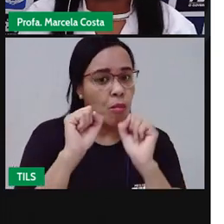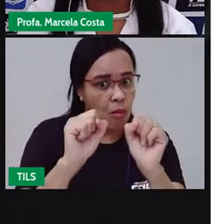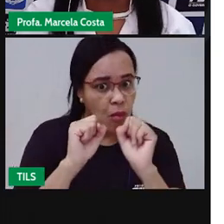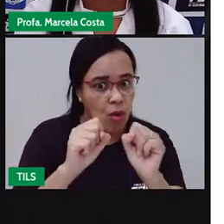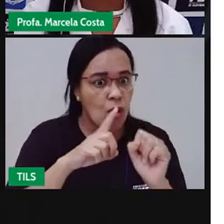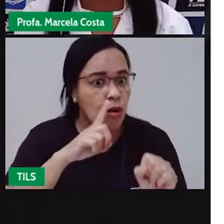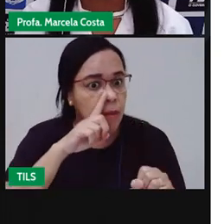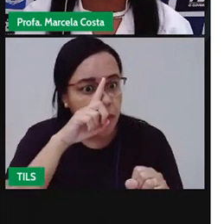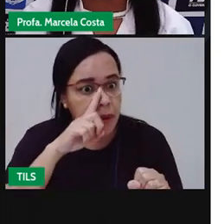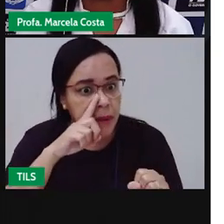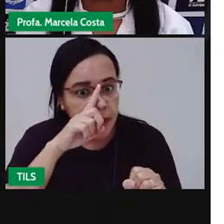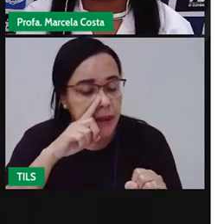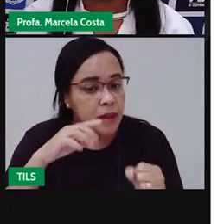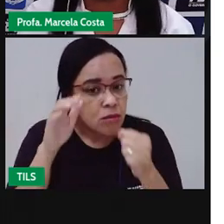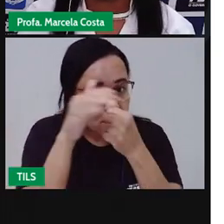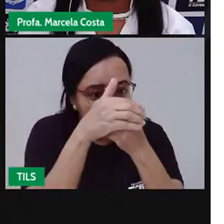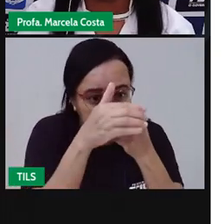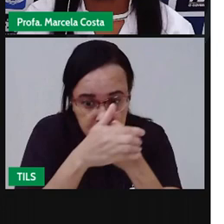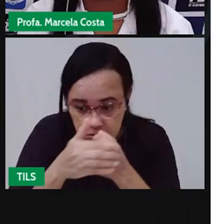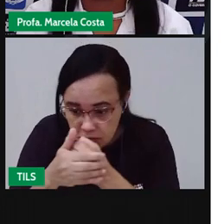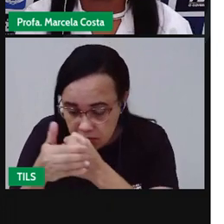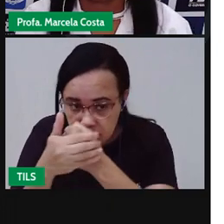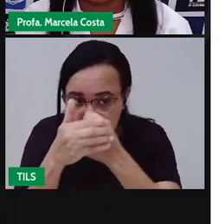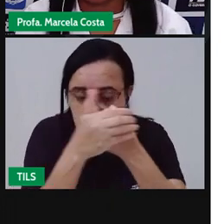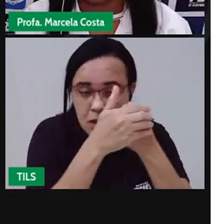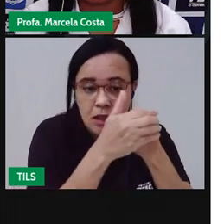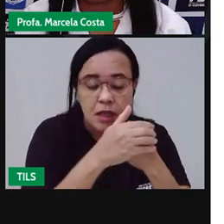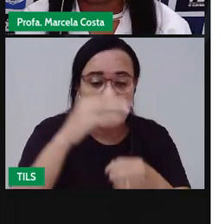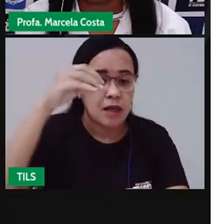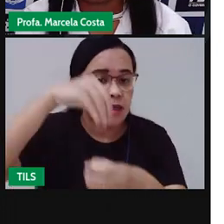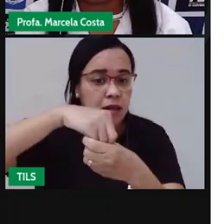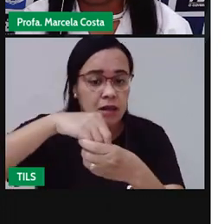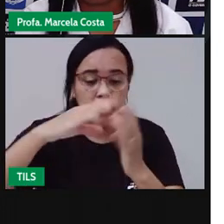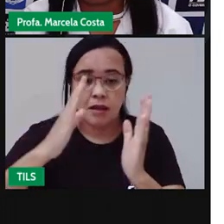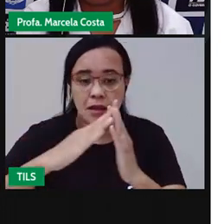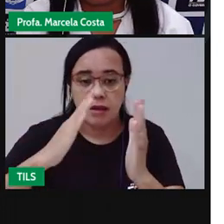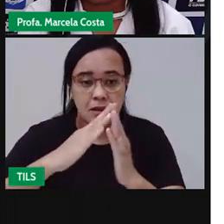escondidos, que perigos estão ali escondidos dentro de casa?